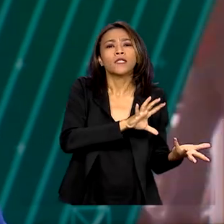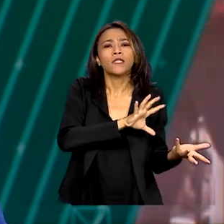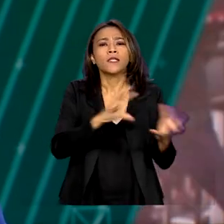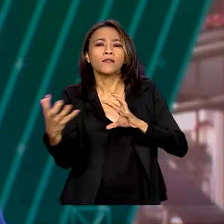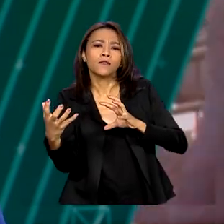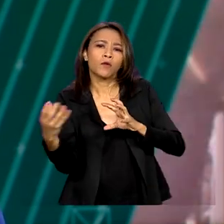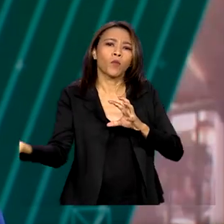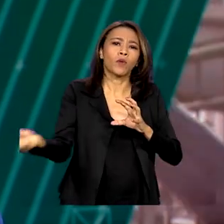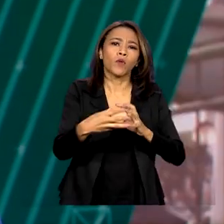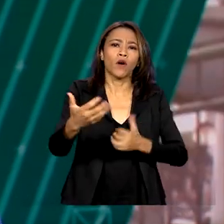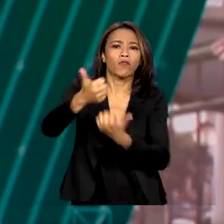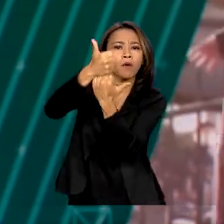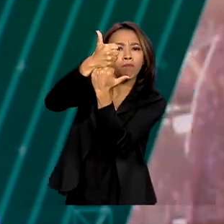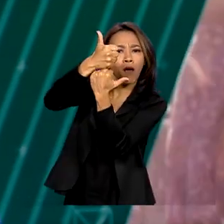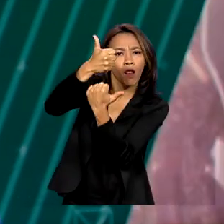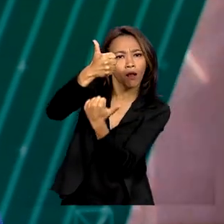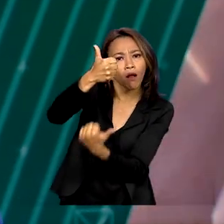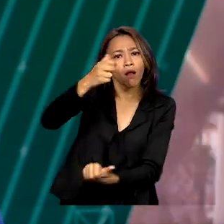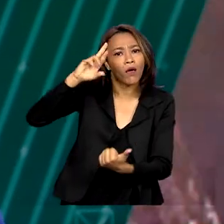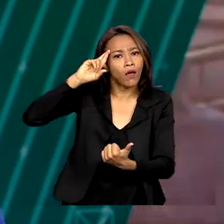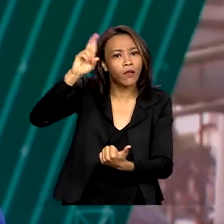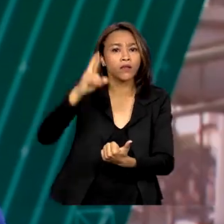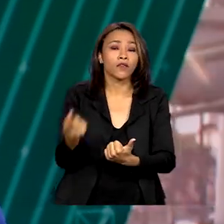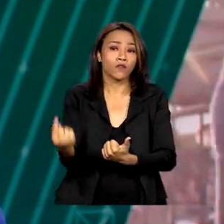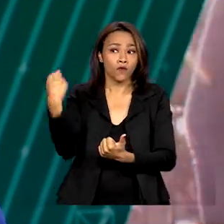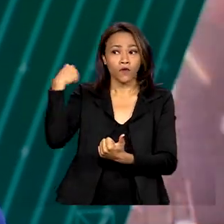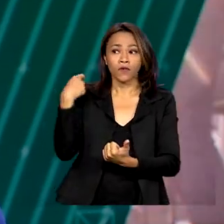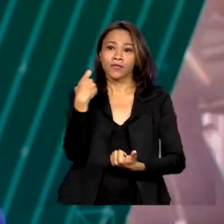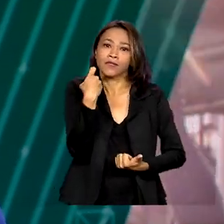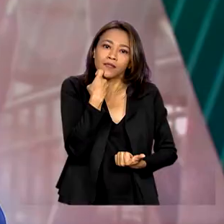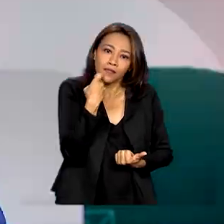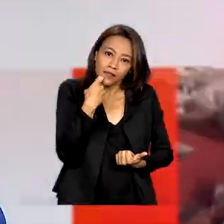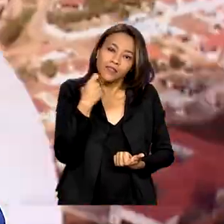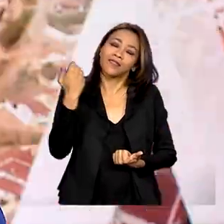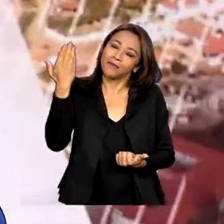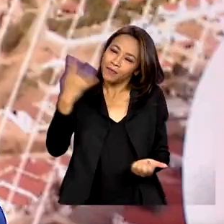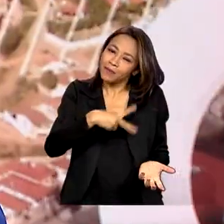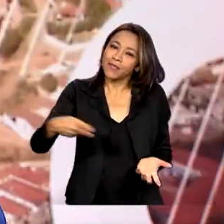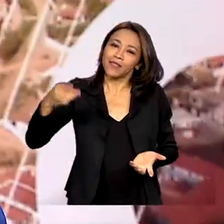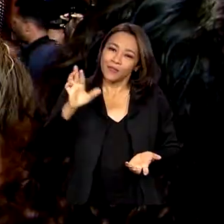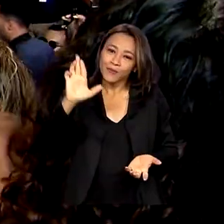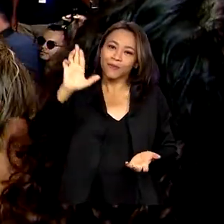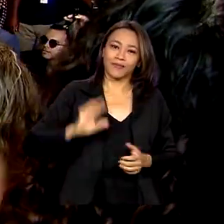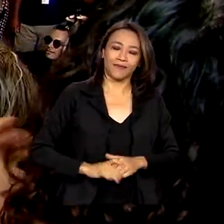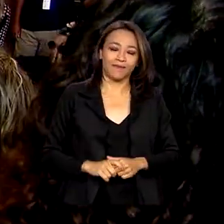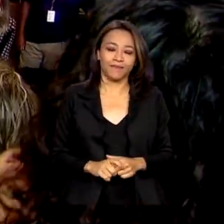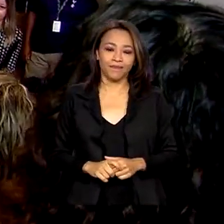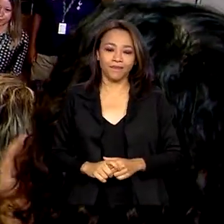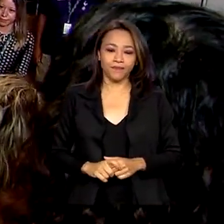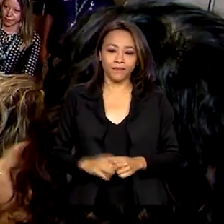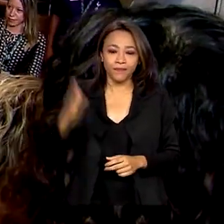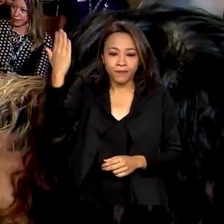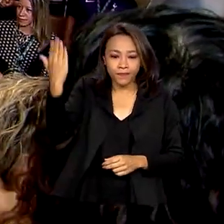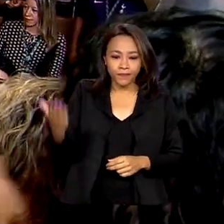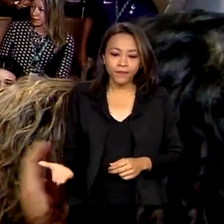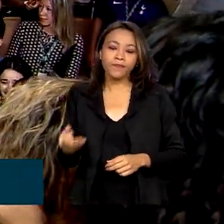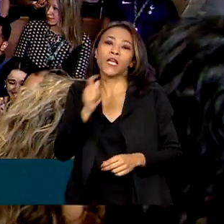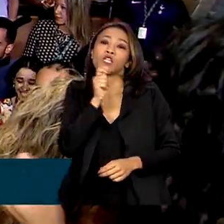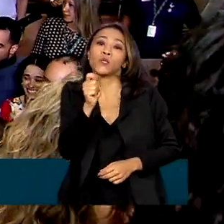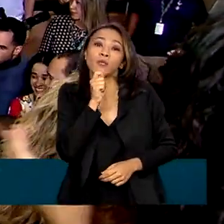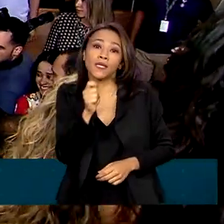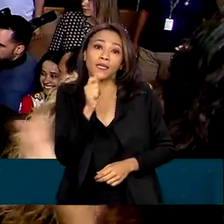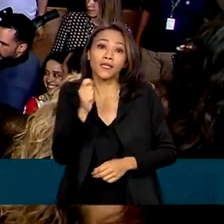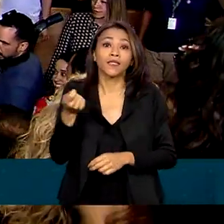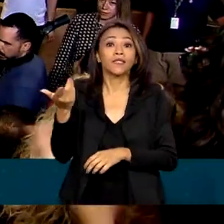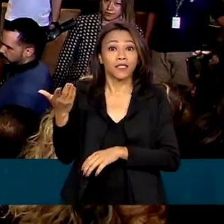para uma nova gestão. A nomeação foi feita na última sexta-feira pelo presidente Lula. A jornalista Cariane Costa foi